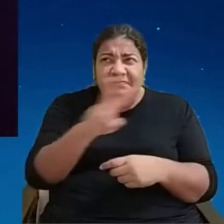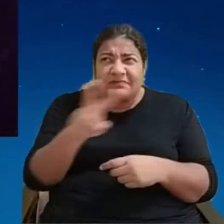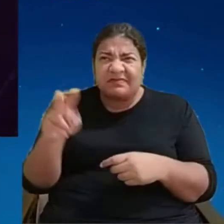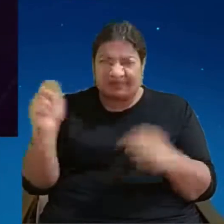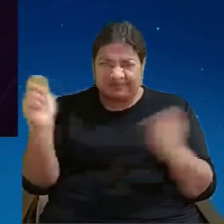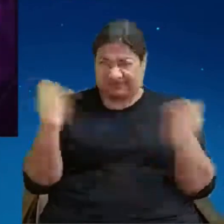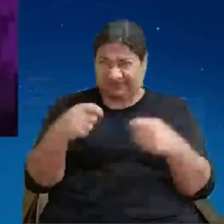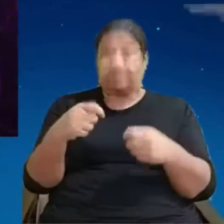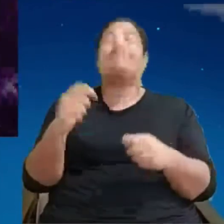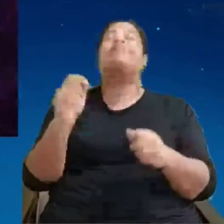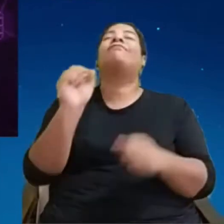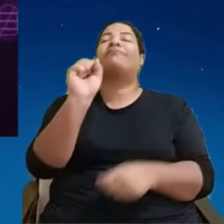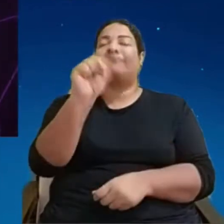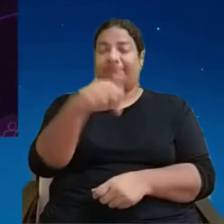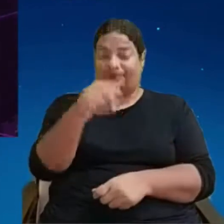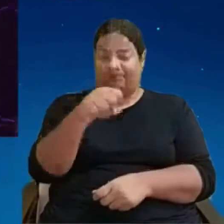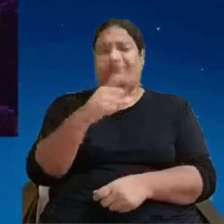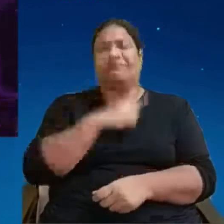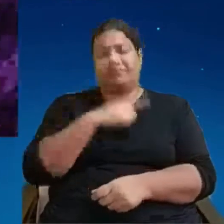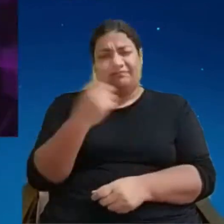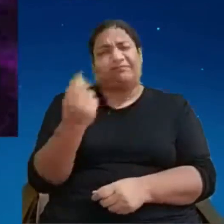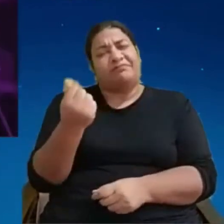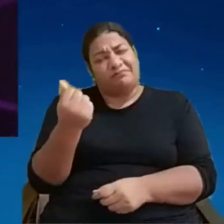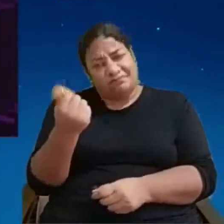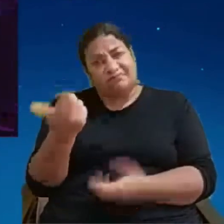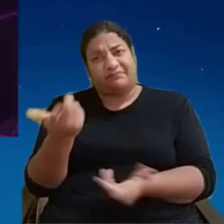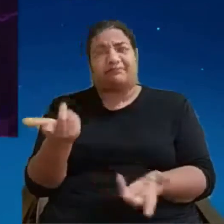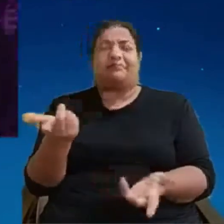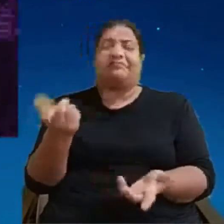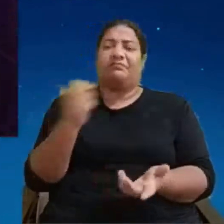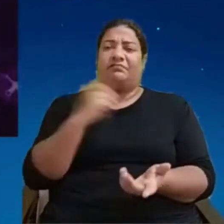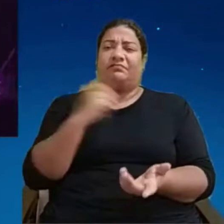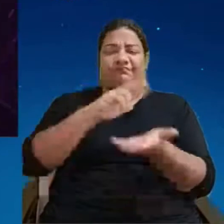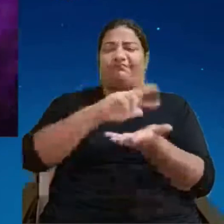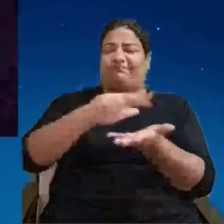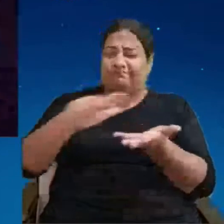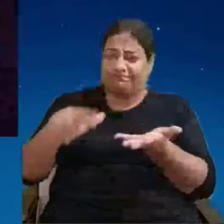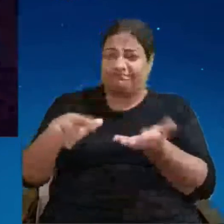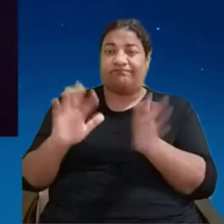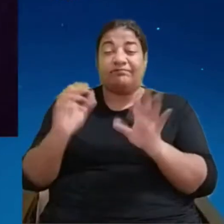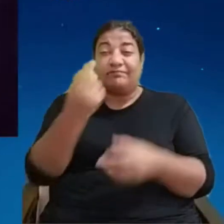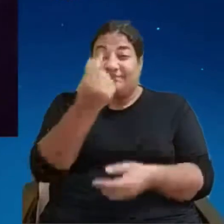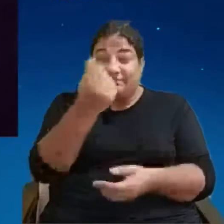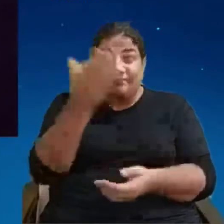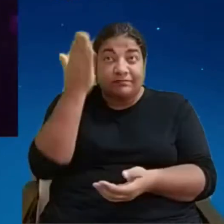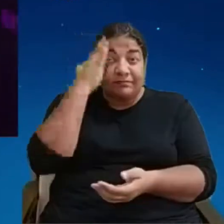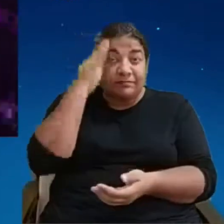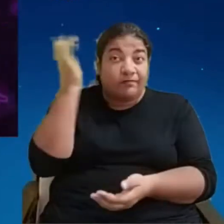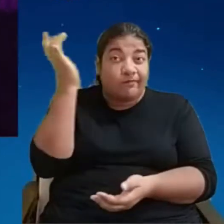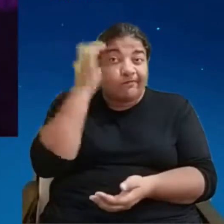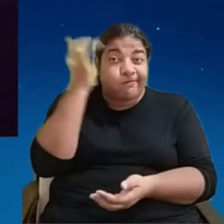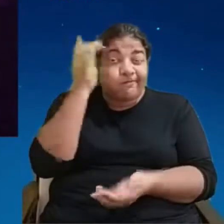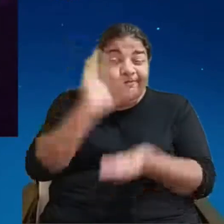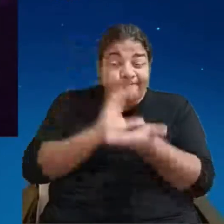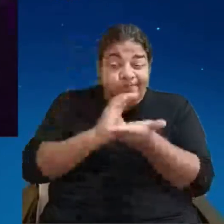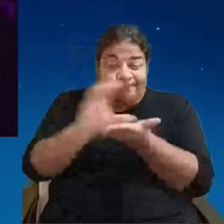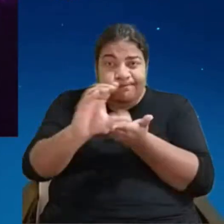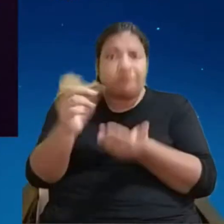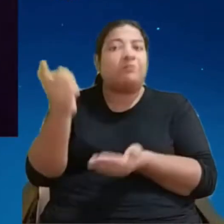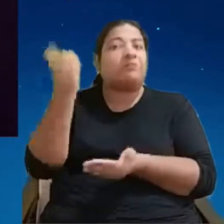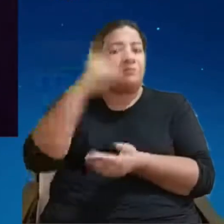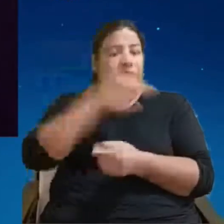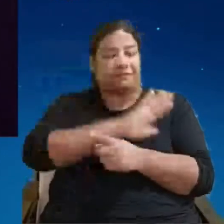tem dinheiro, a gente tem recursos, mas saber investir de forma correta, você consegue devolver isso para a população. e uma